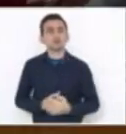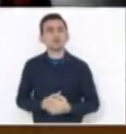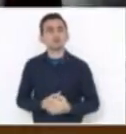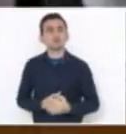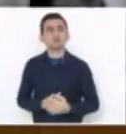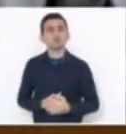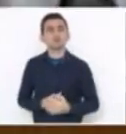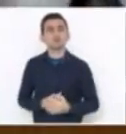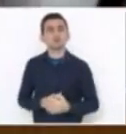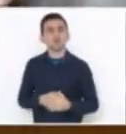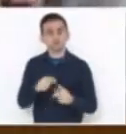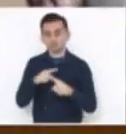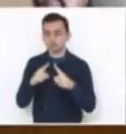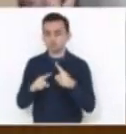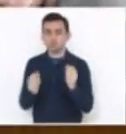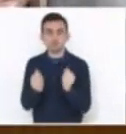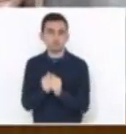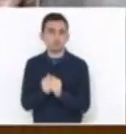As duas estão em conjunto.